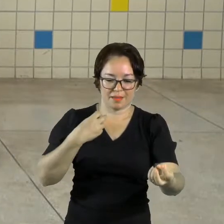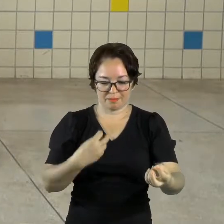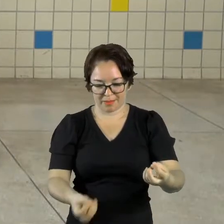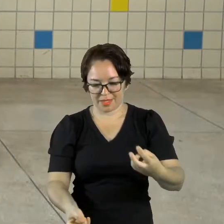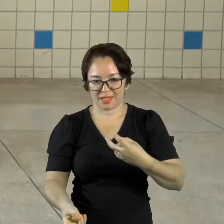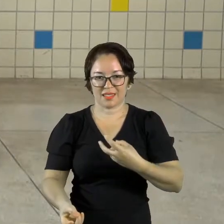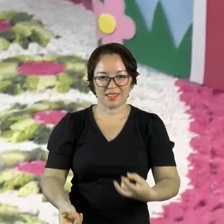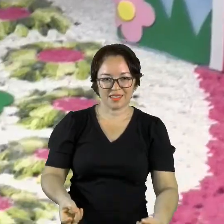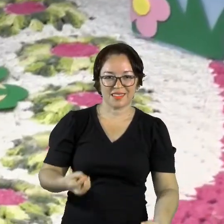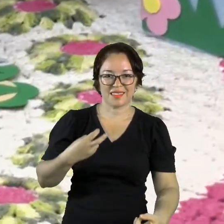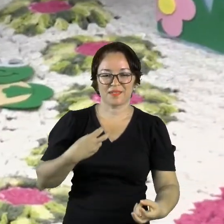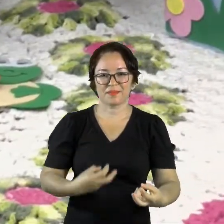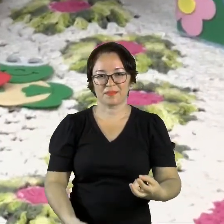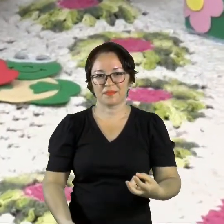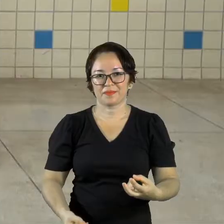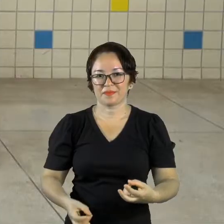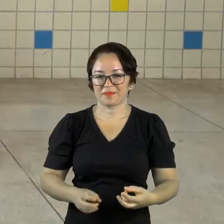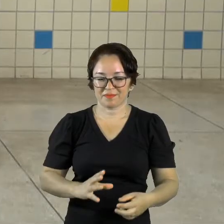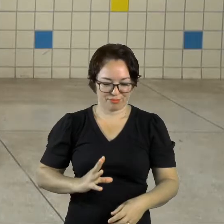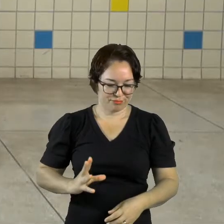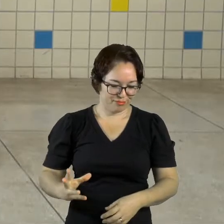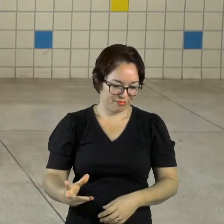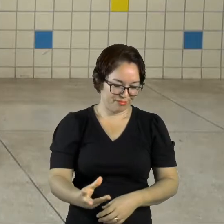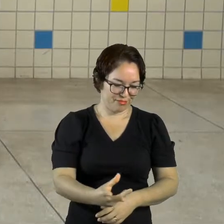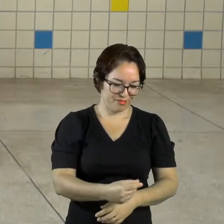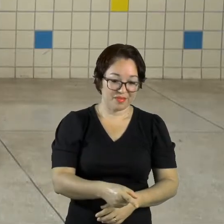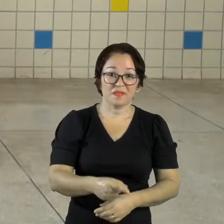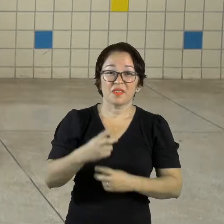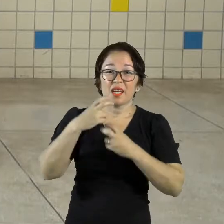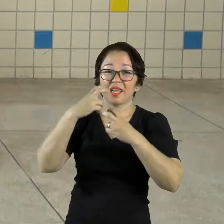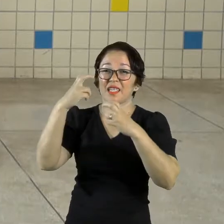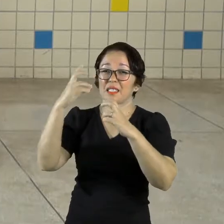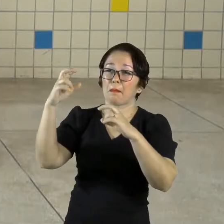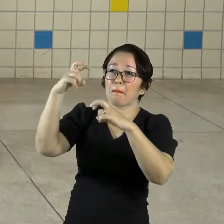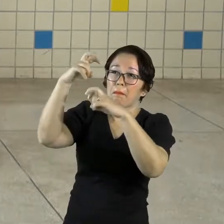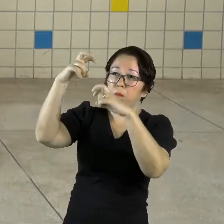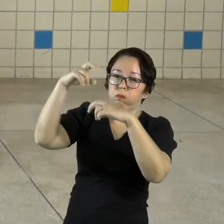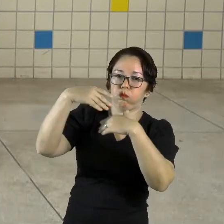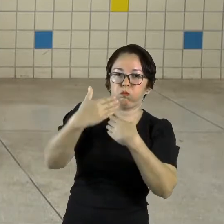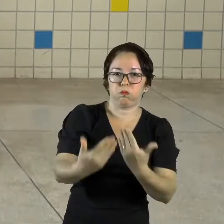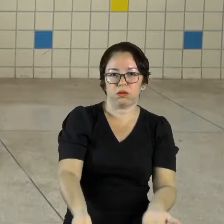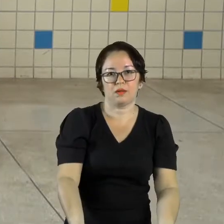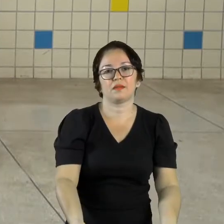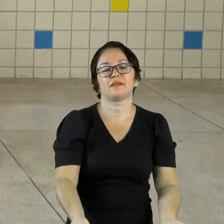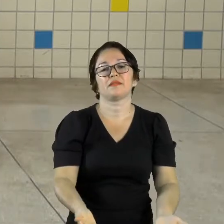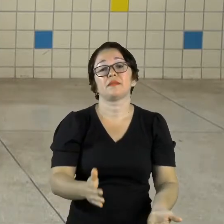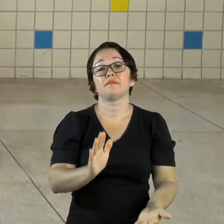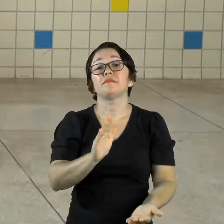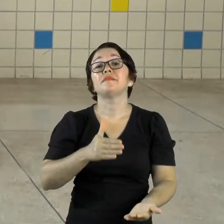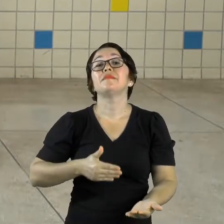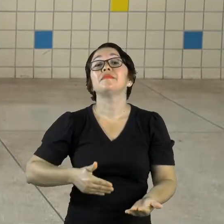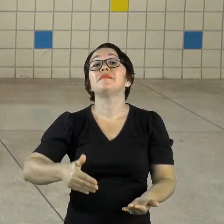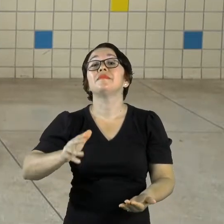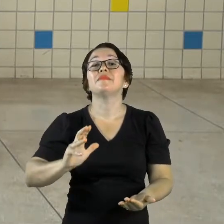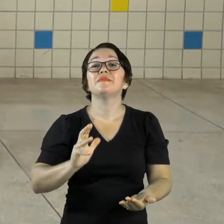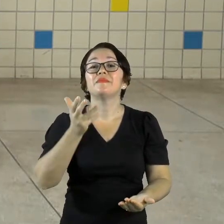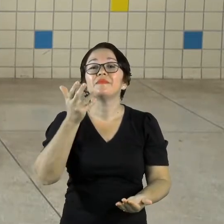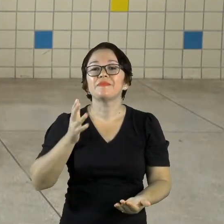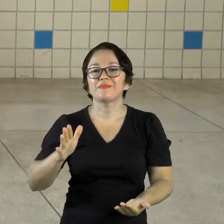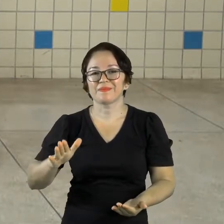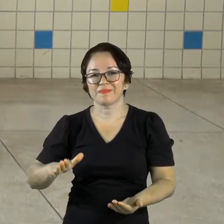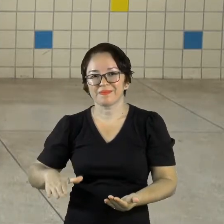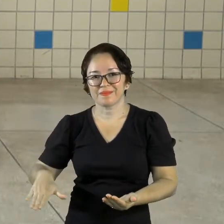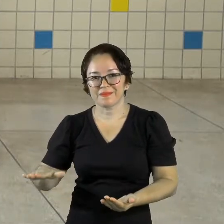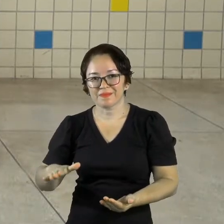Caíram todos na hora que eles gritaram. Mas de repente, a menina